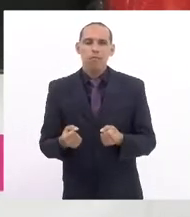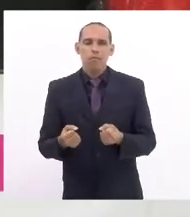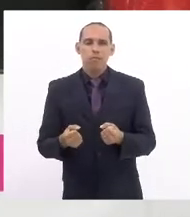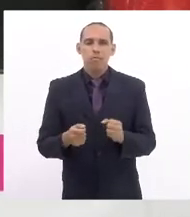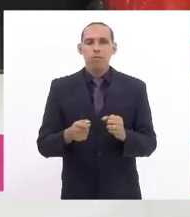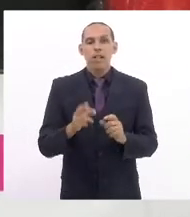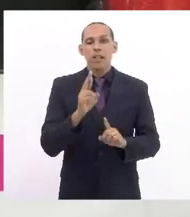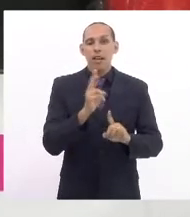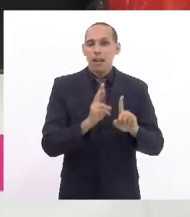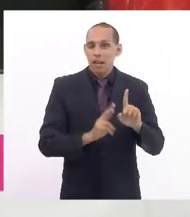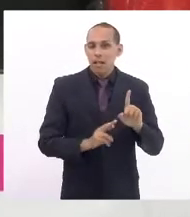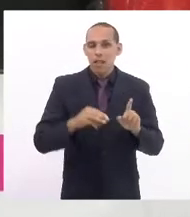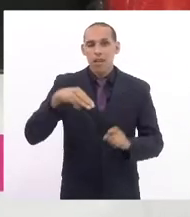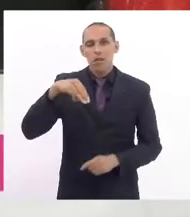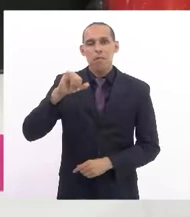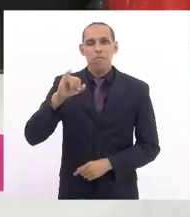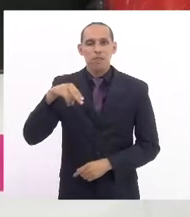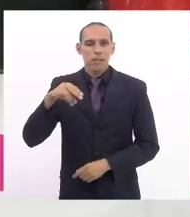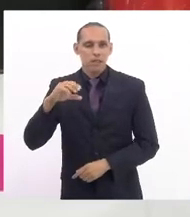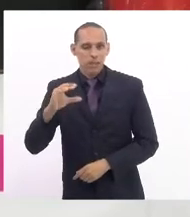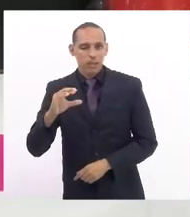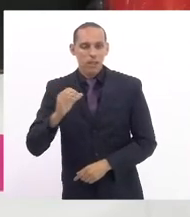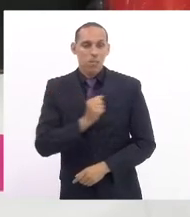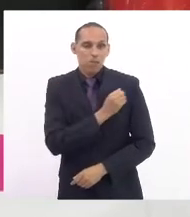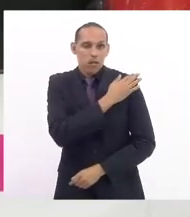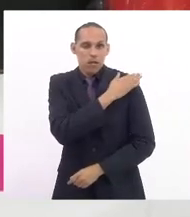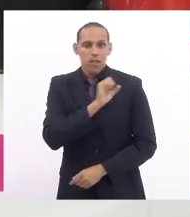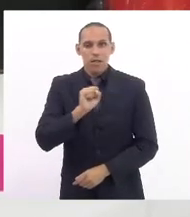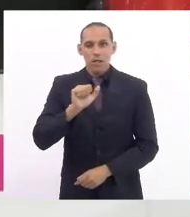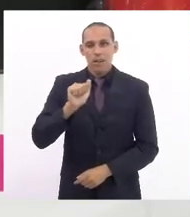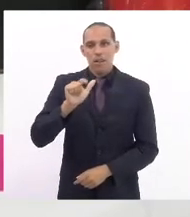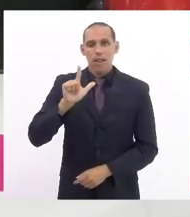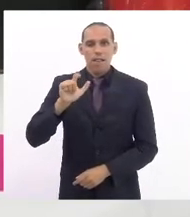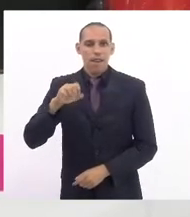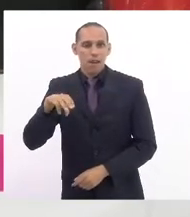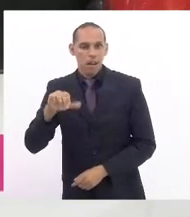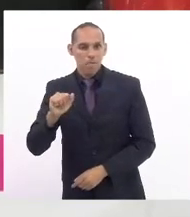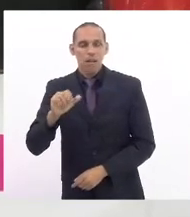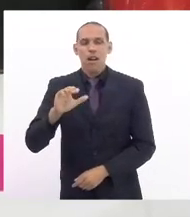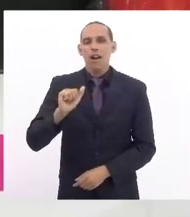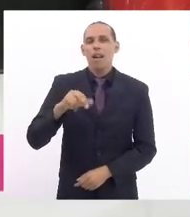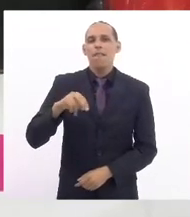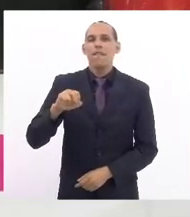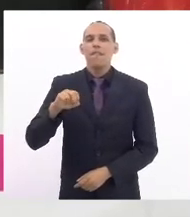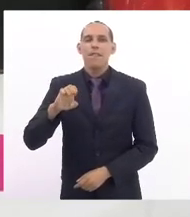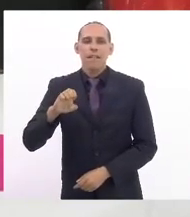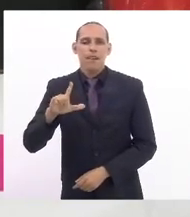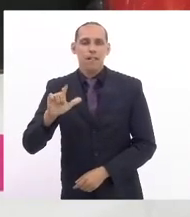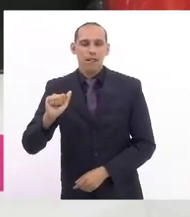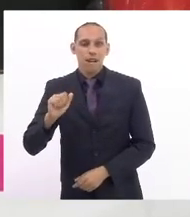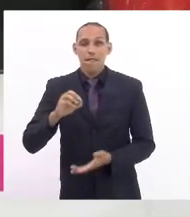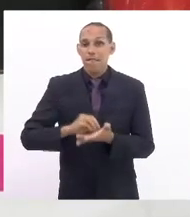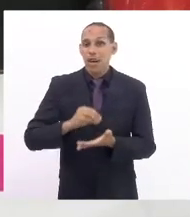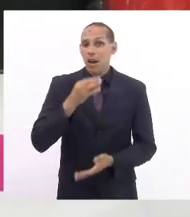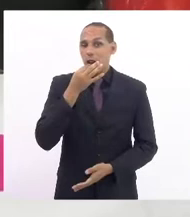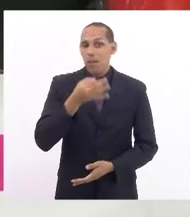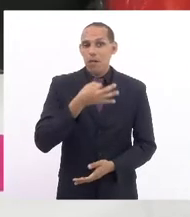deputado Carlos Mink, Bruno Dauari, Coronel Salema e Márcio Canella. Pendente de parecer,